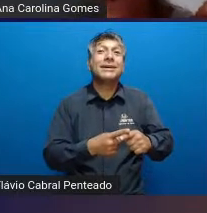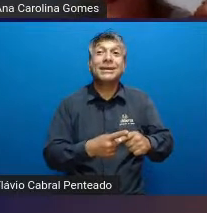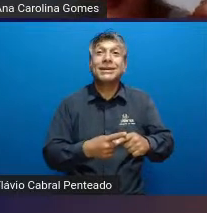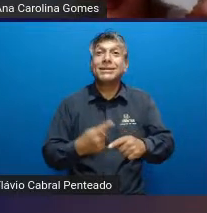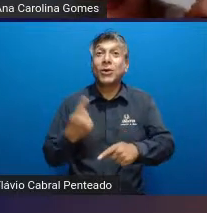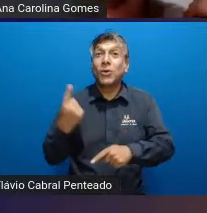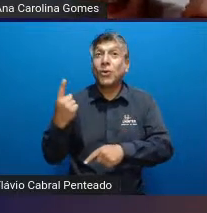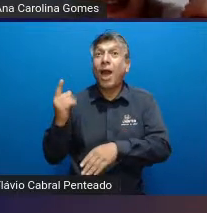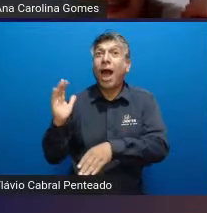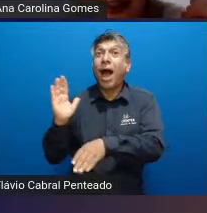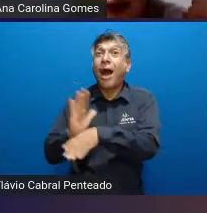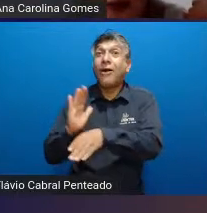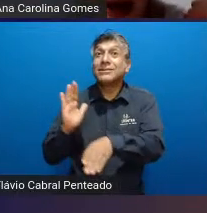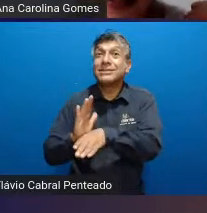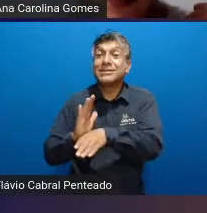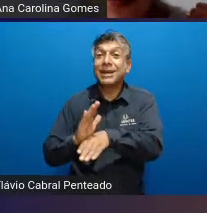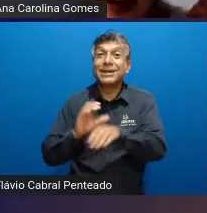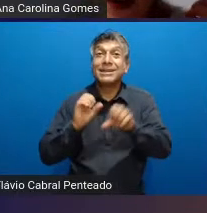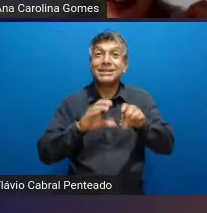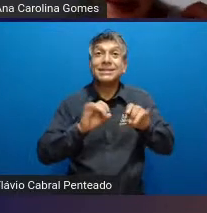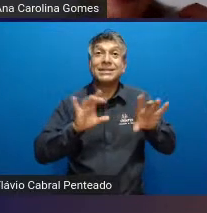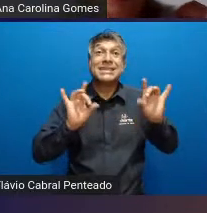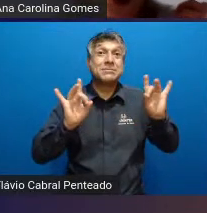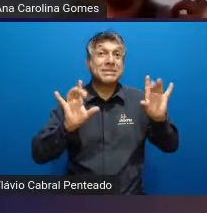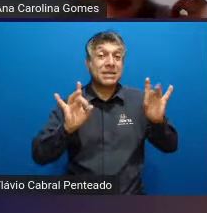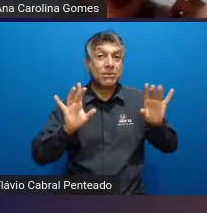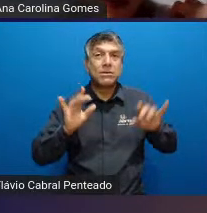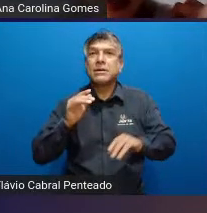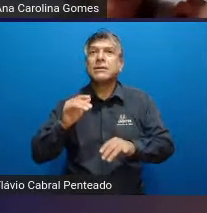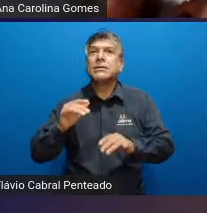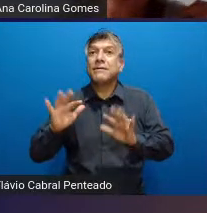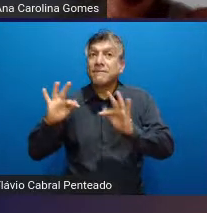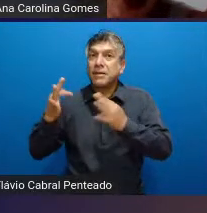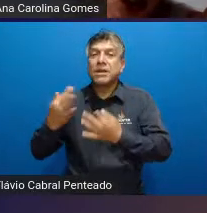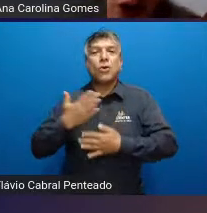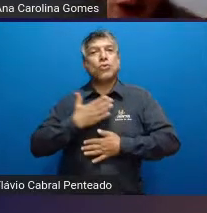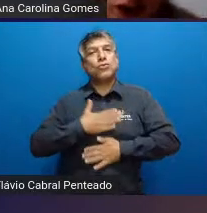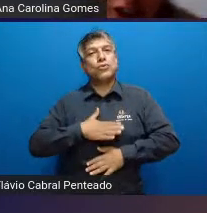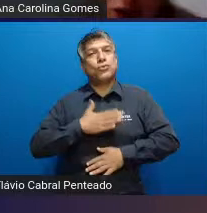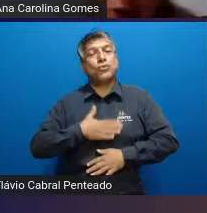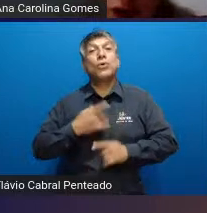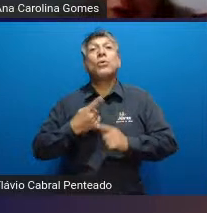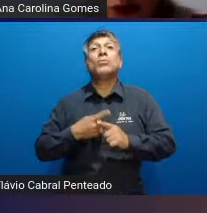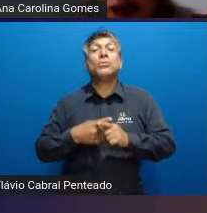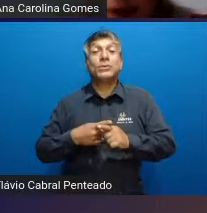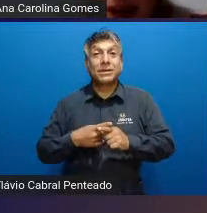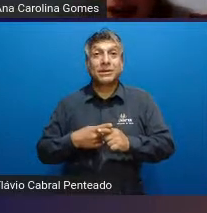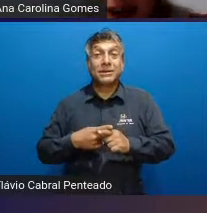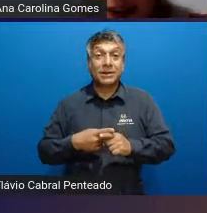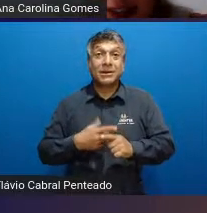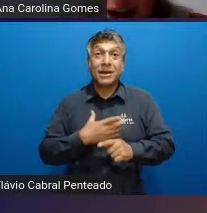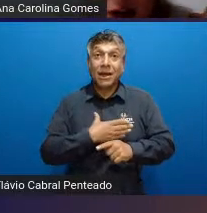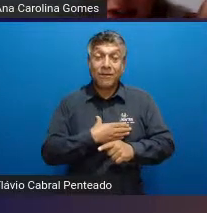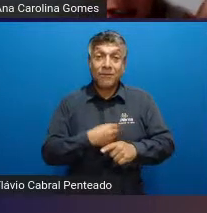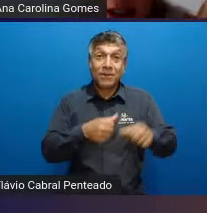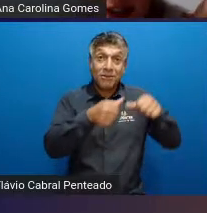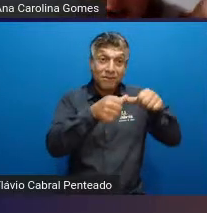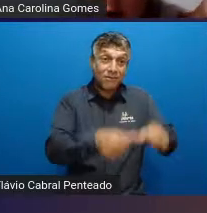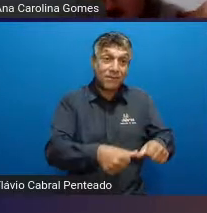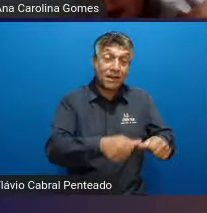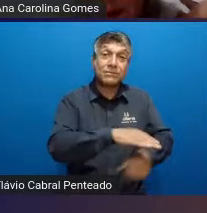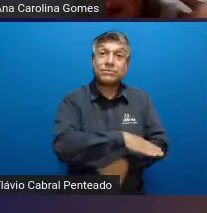educação especial né os pais eles ficaram até mais tranquilos também seguros de deixar o filho num tempo integral